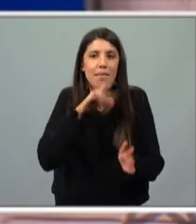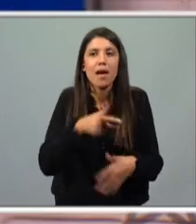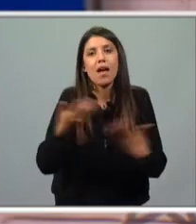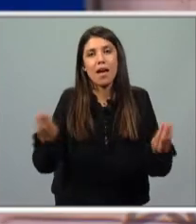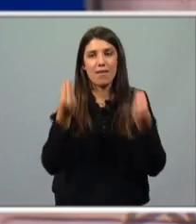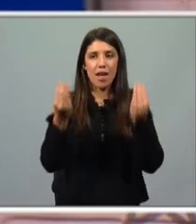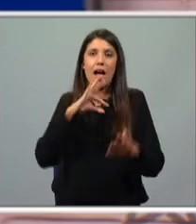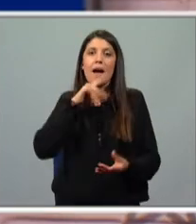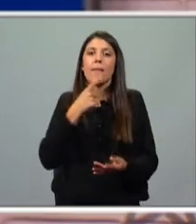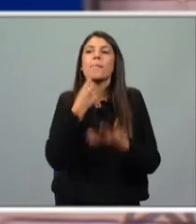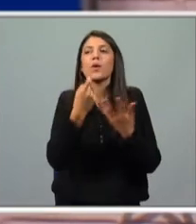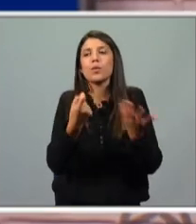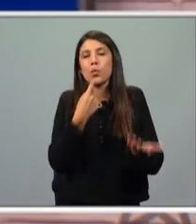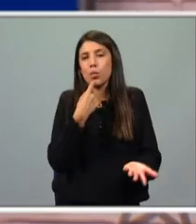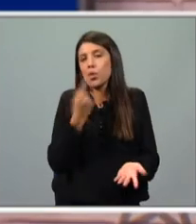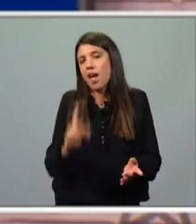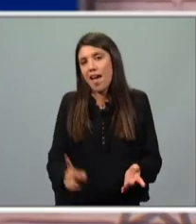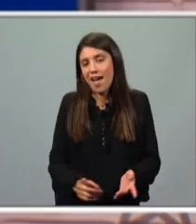que as mães passam a vida a fazer perguntas.